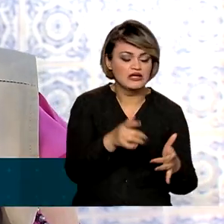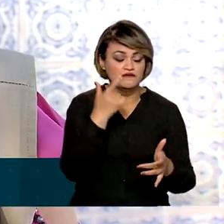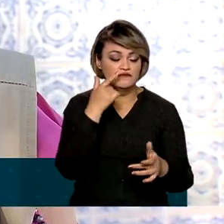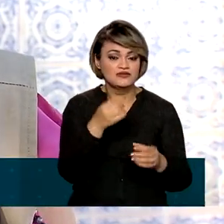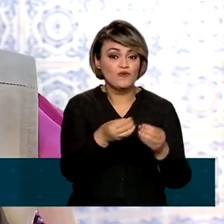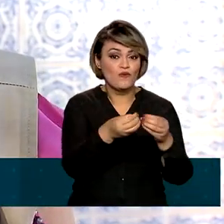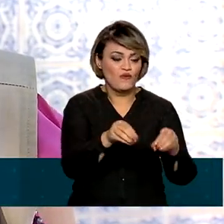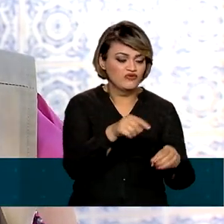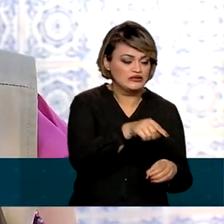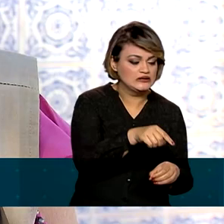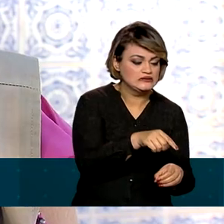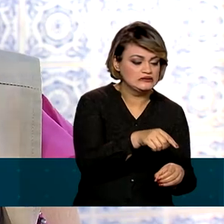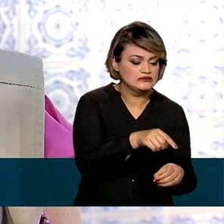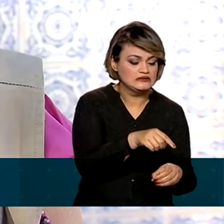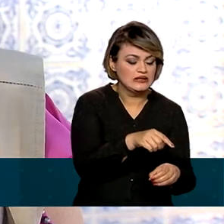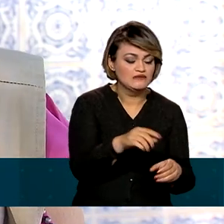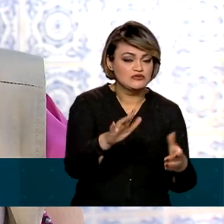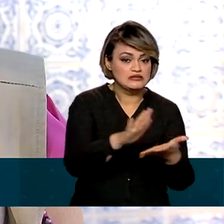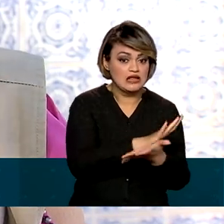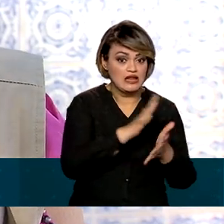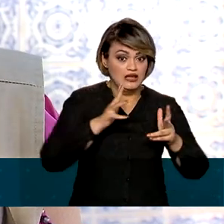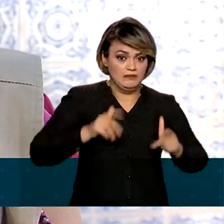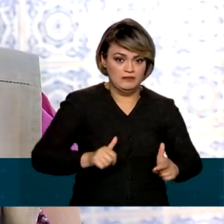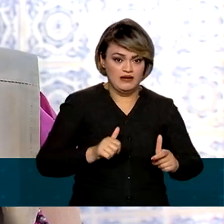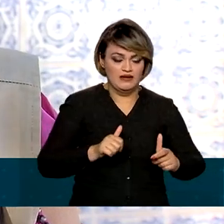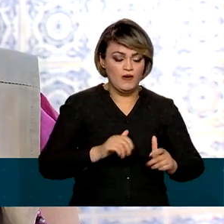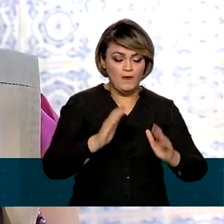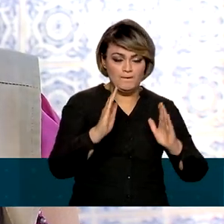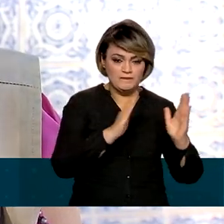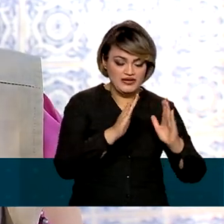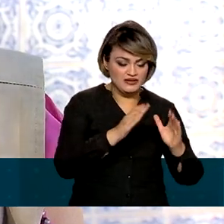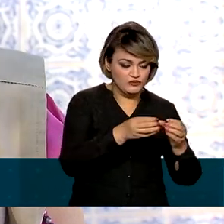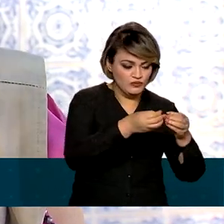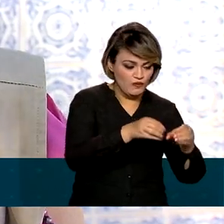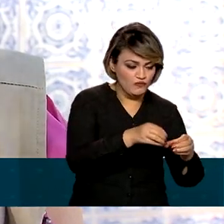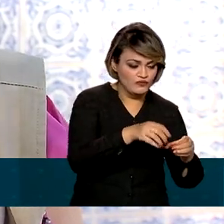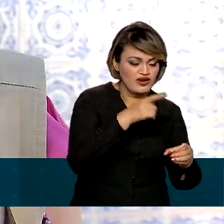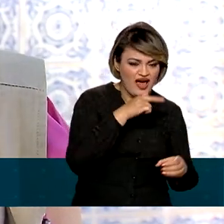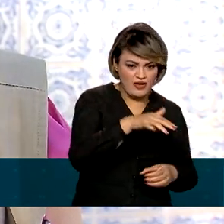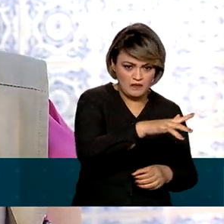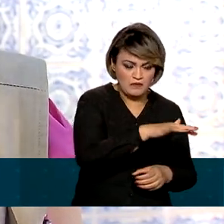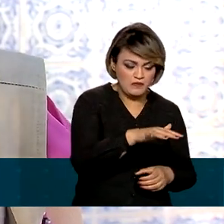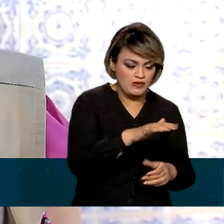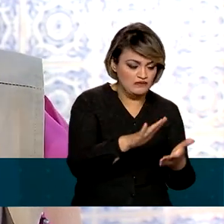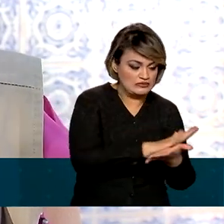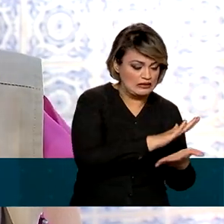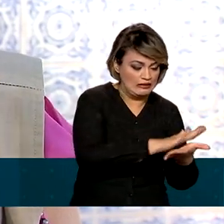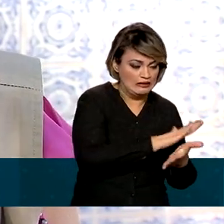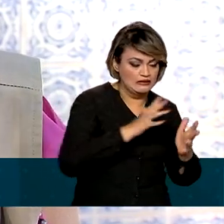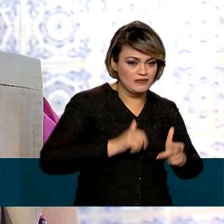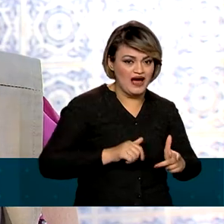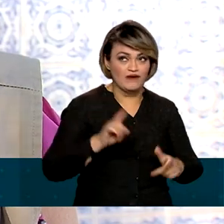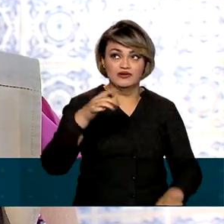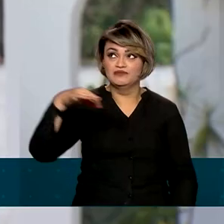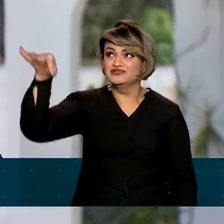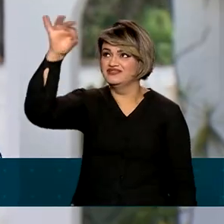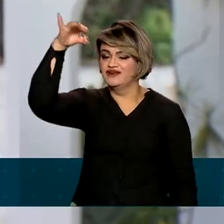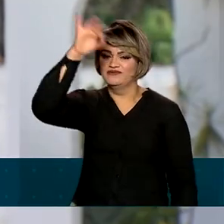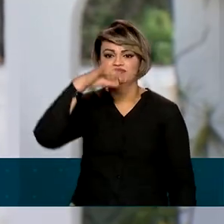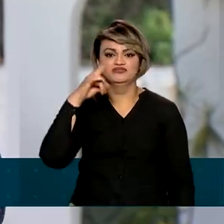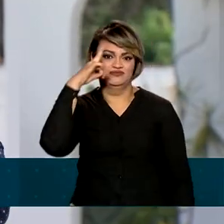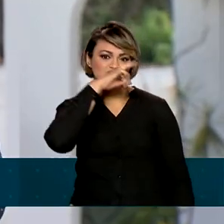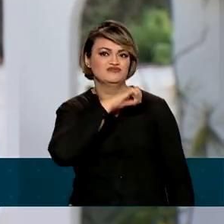É mais fácil a gente eliminar o criadouro, o mosquito na fase aquática, que é da larva, do que o mosquito alado.